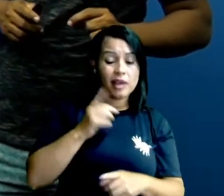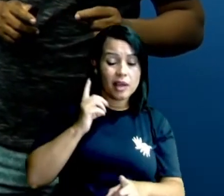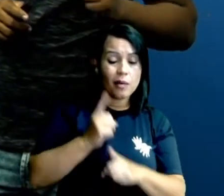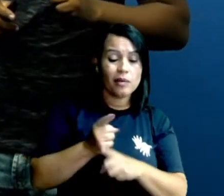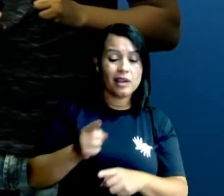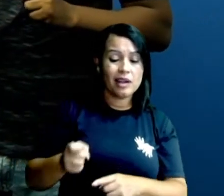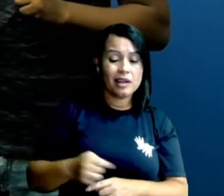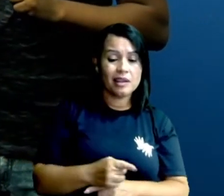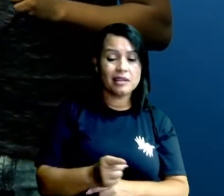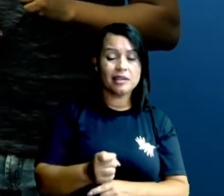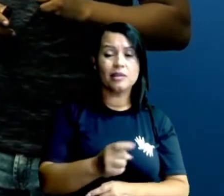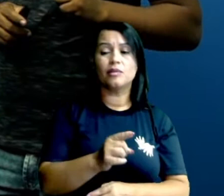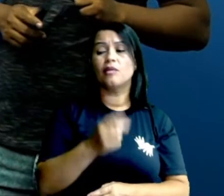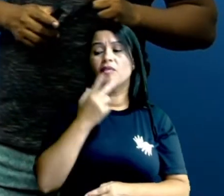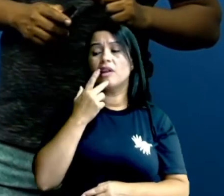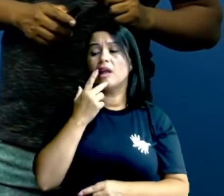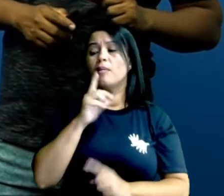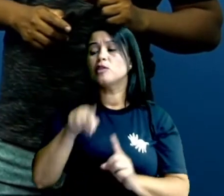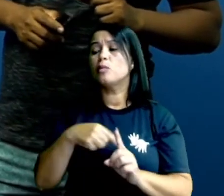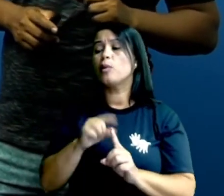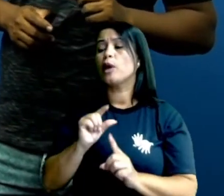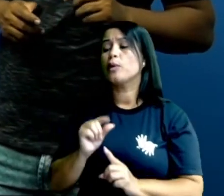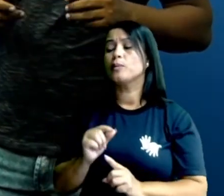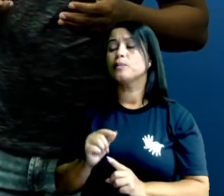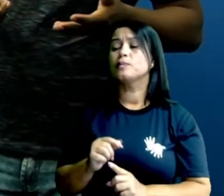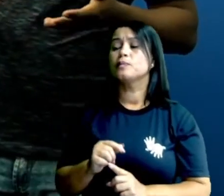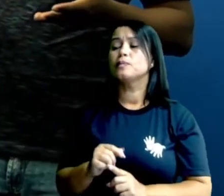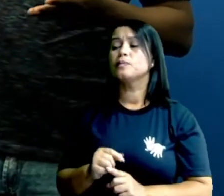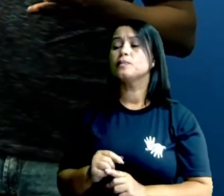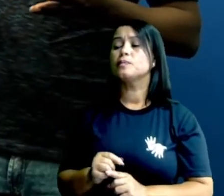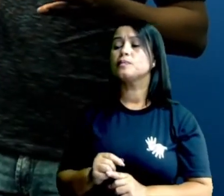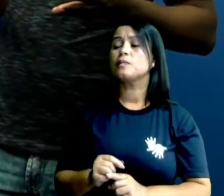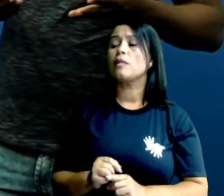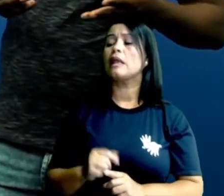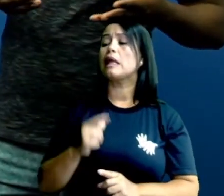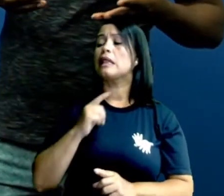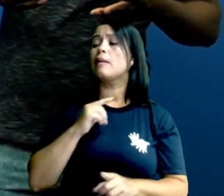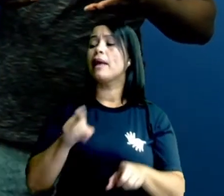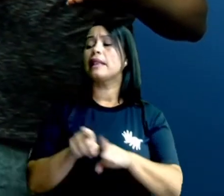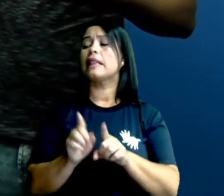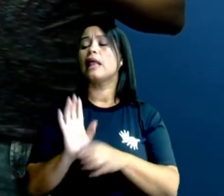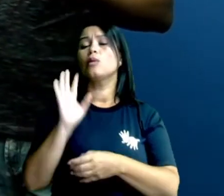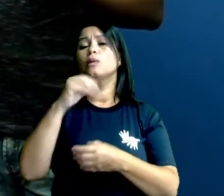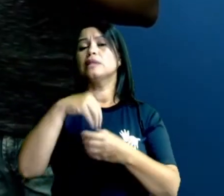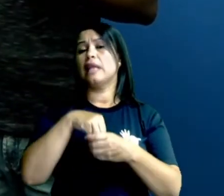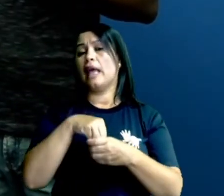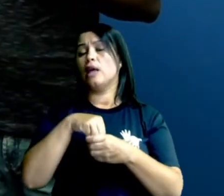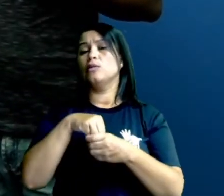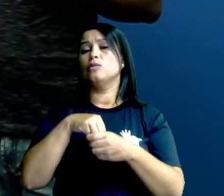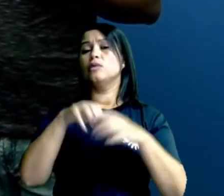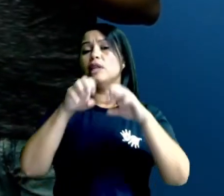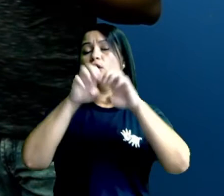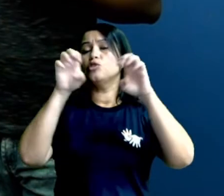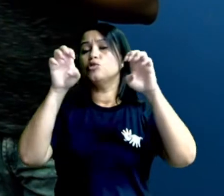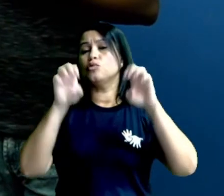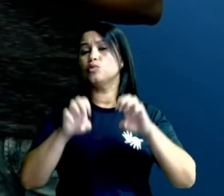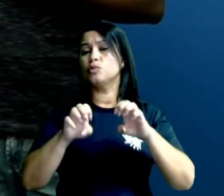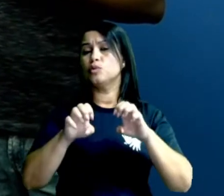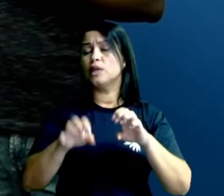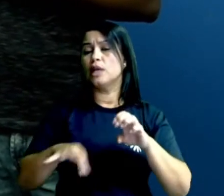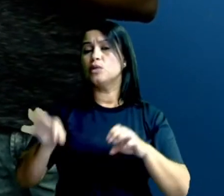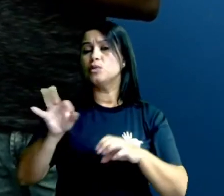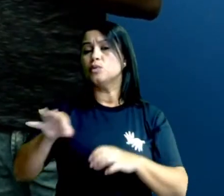Bem, vamos falar mais um pouco sobre eles. Dentro da estrutura dos insetos, possuem